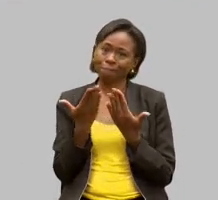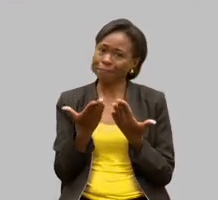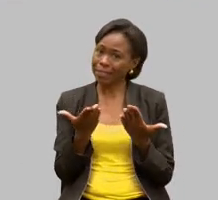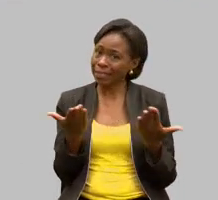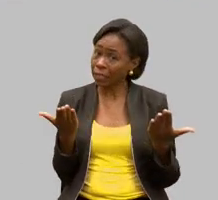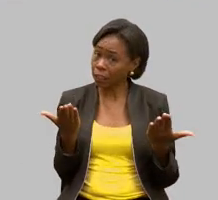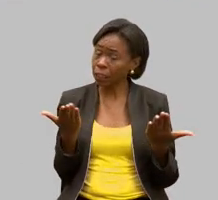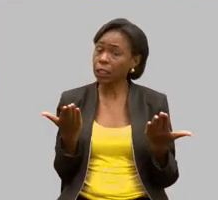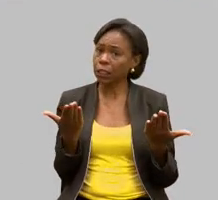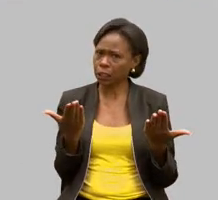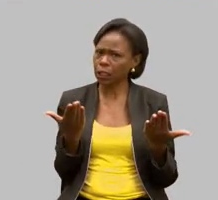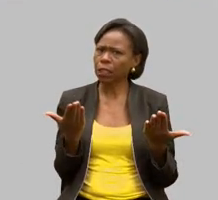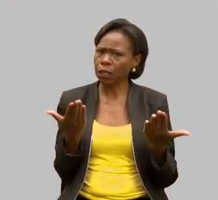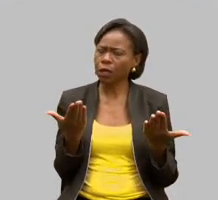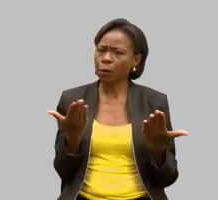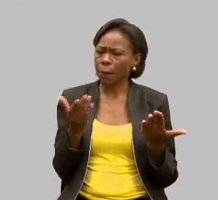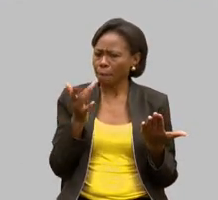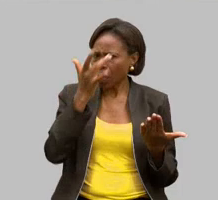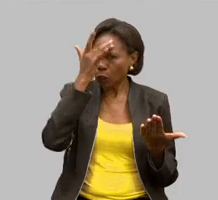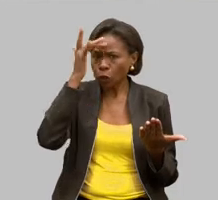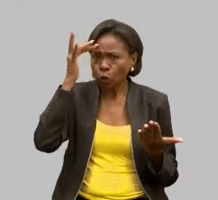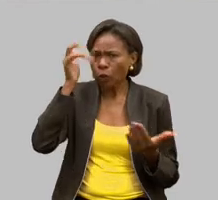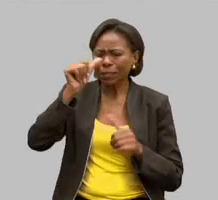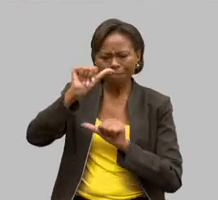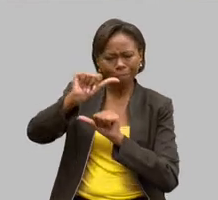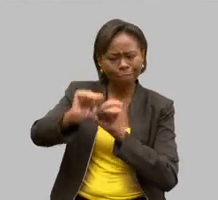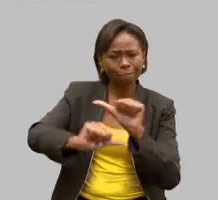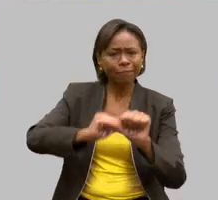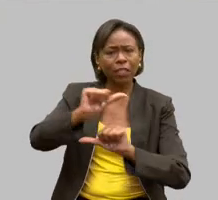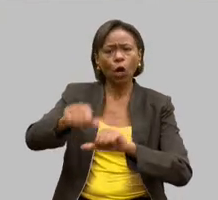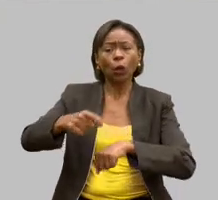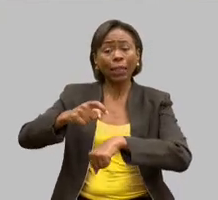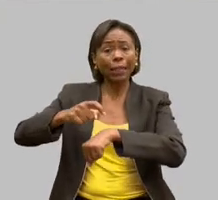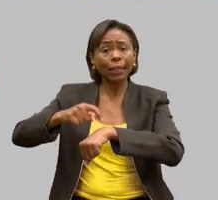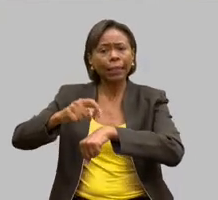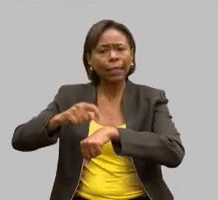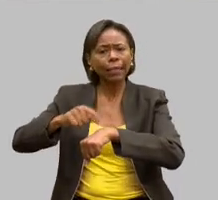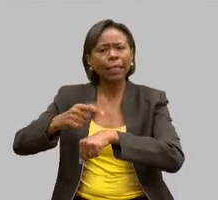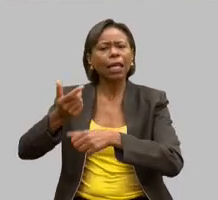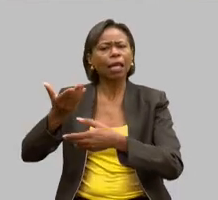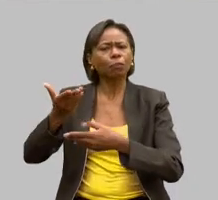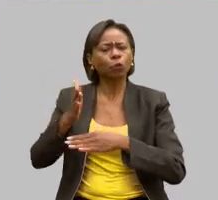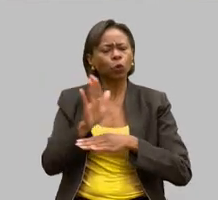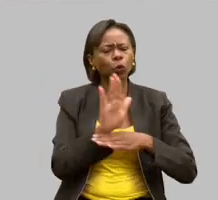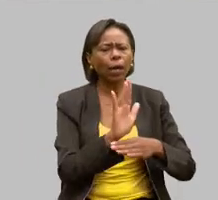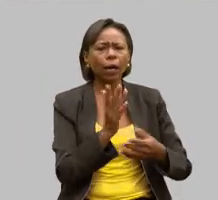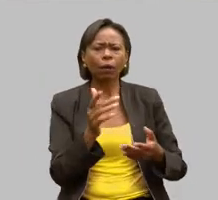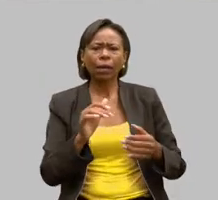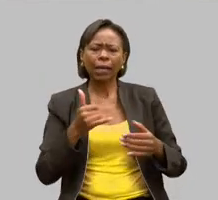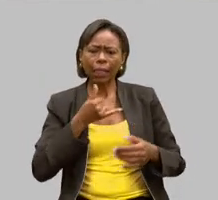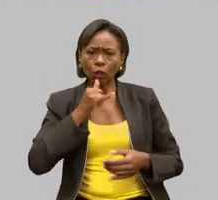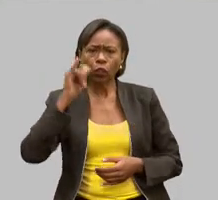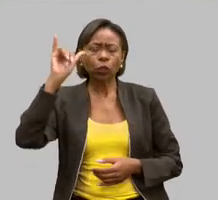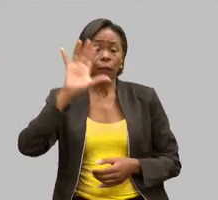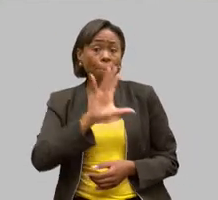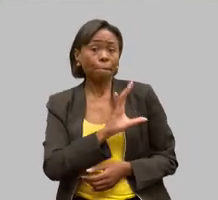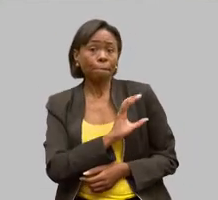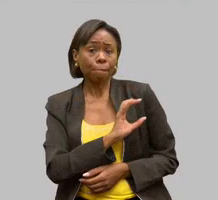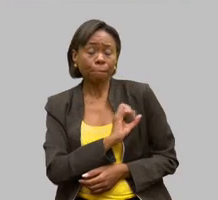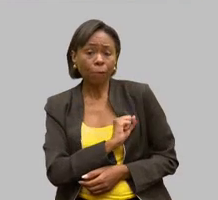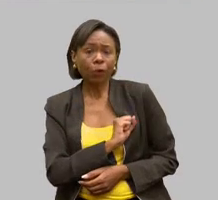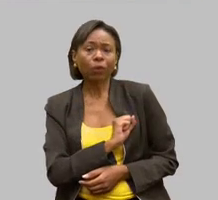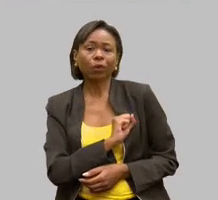agentes da transformação, que dedicam seu tempo, energia e amor para garantir que cada pessoa excepcional